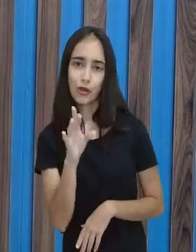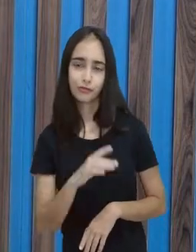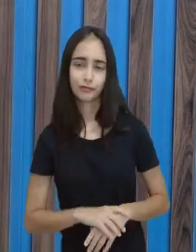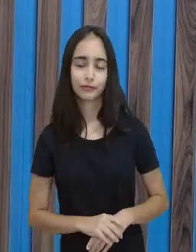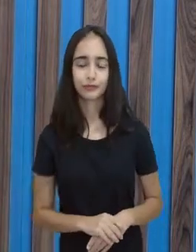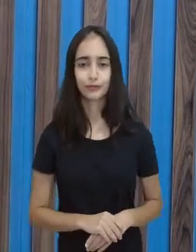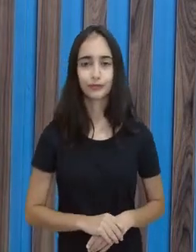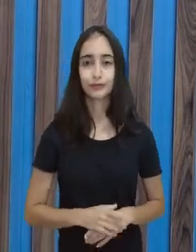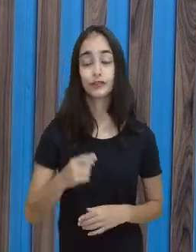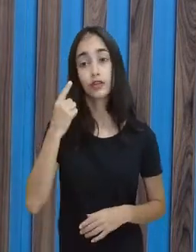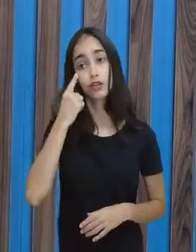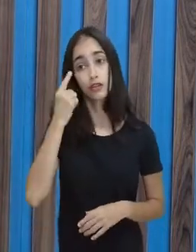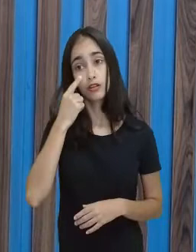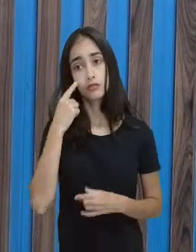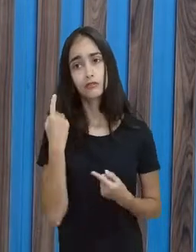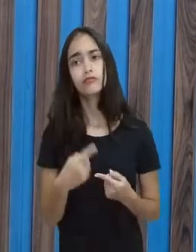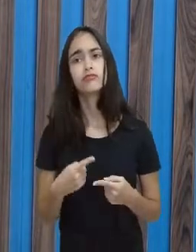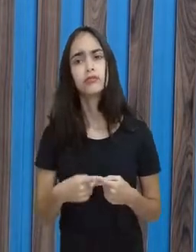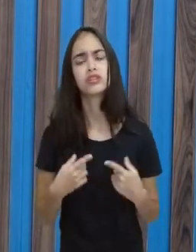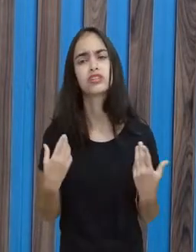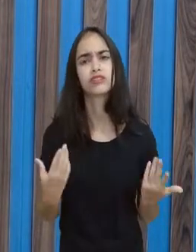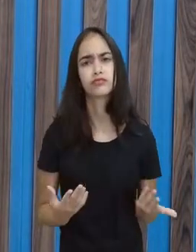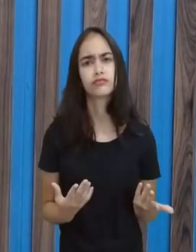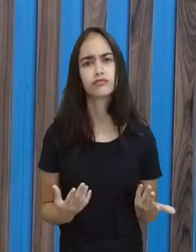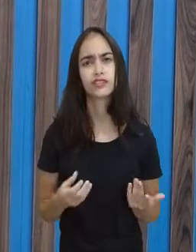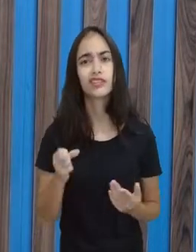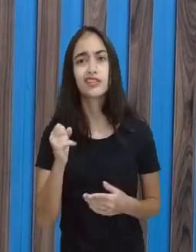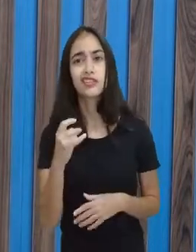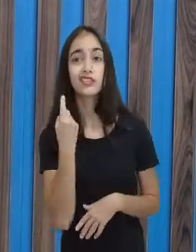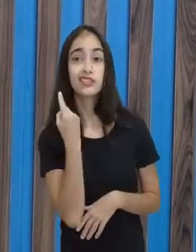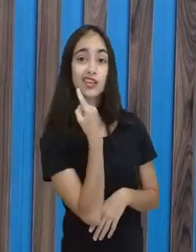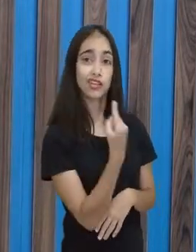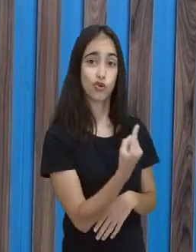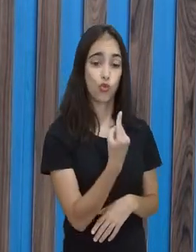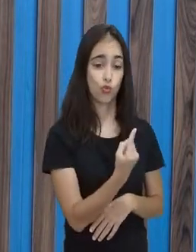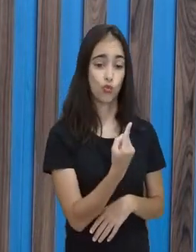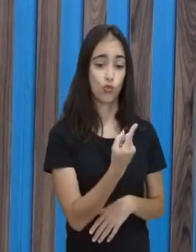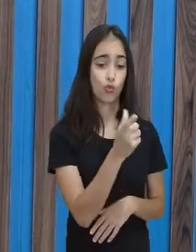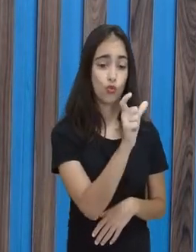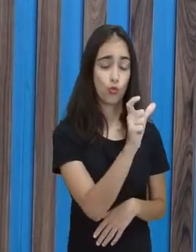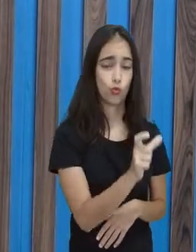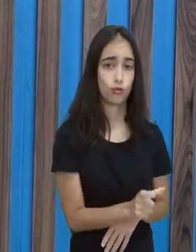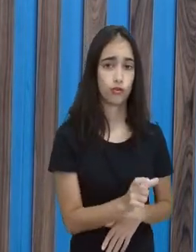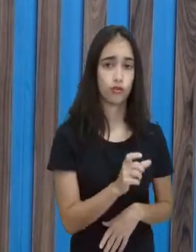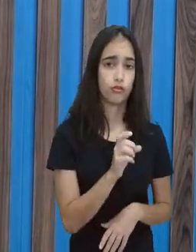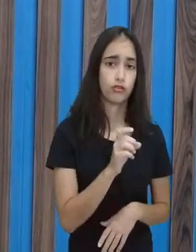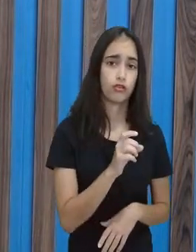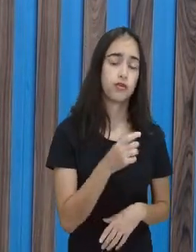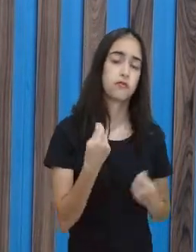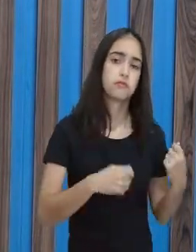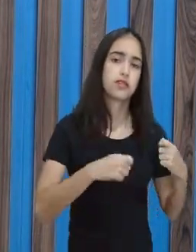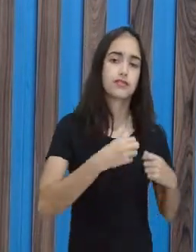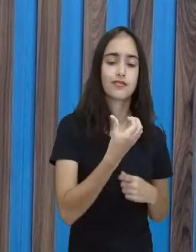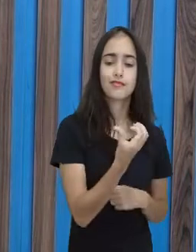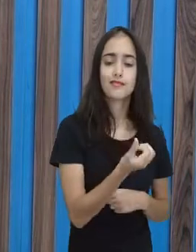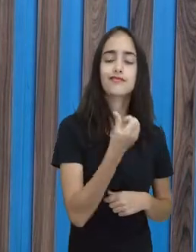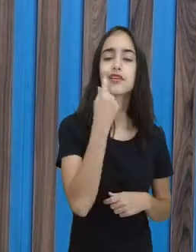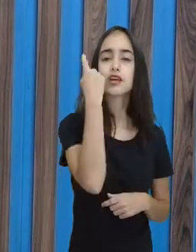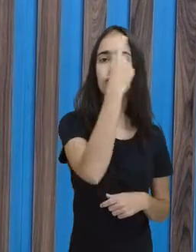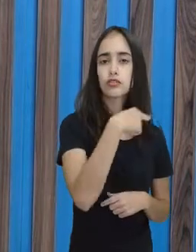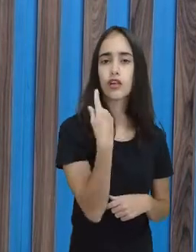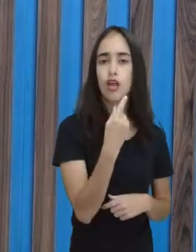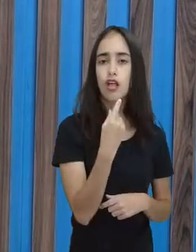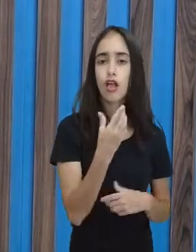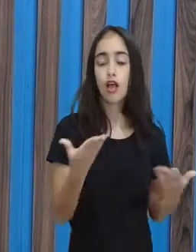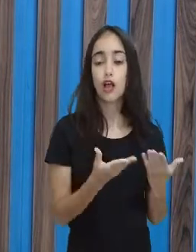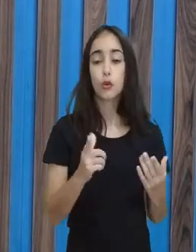aqui, por quê? Se um leva seis horas, e eu tenho dois, eu tenho o dobro